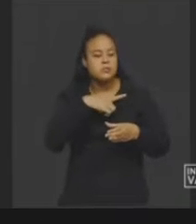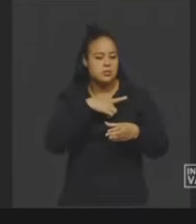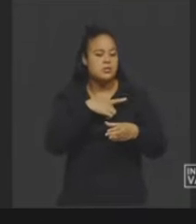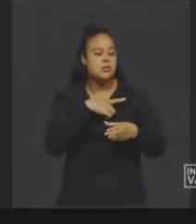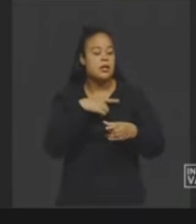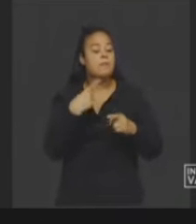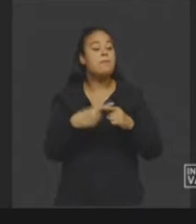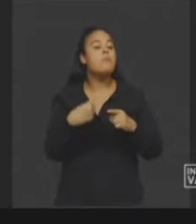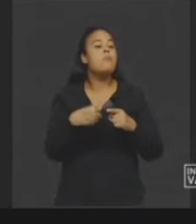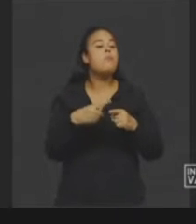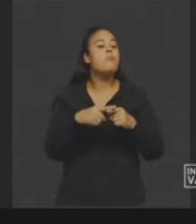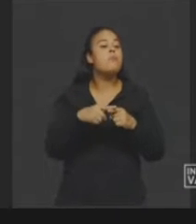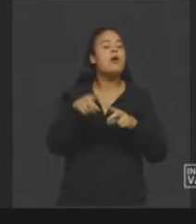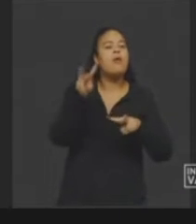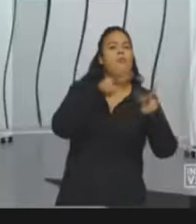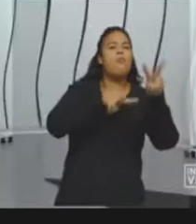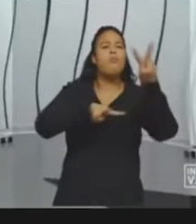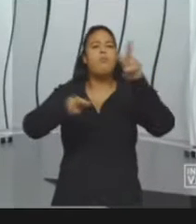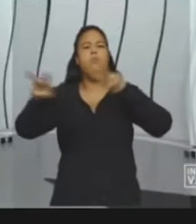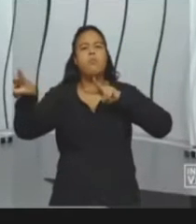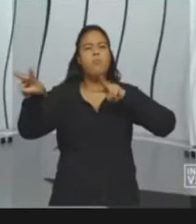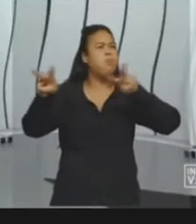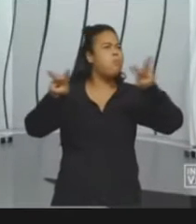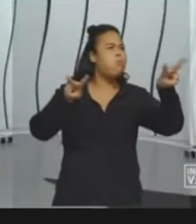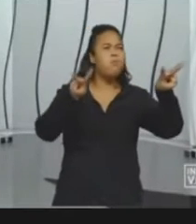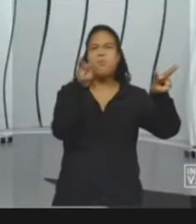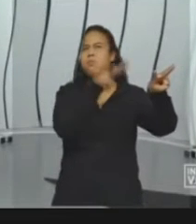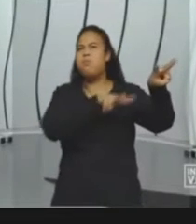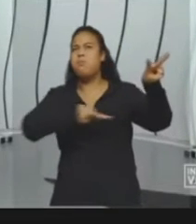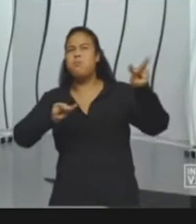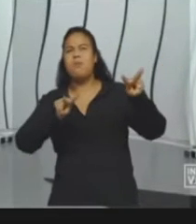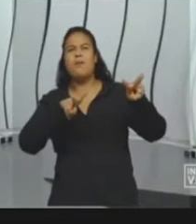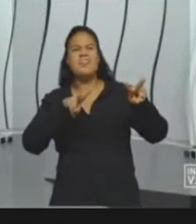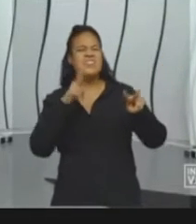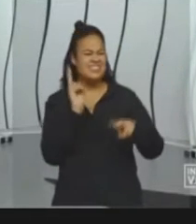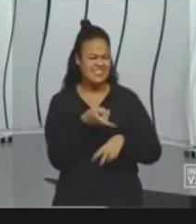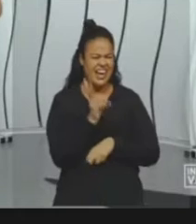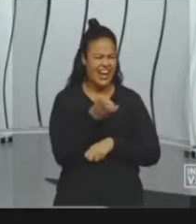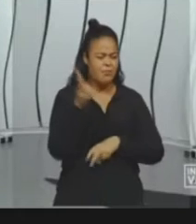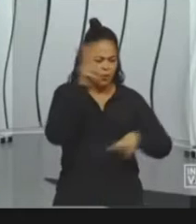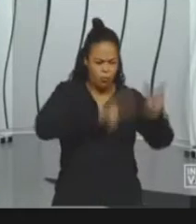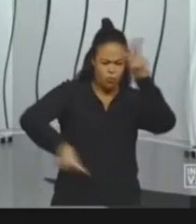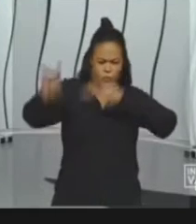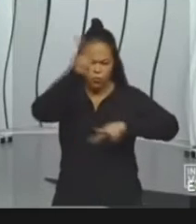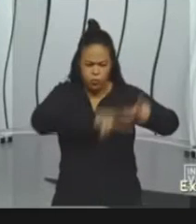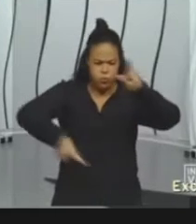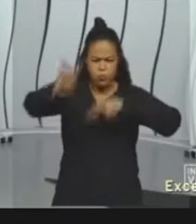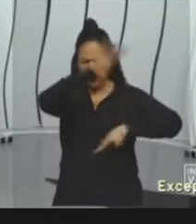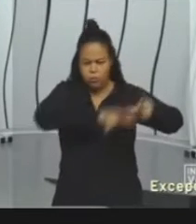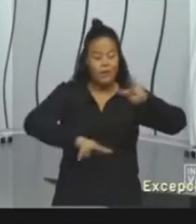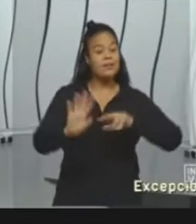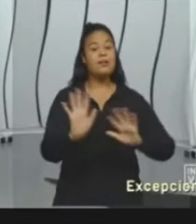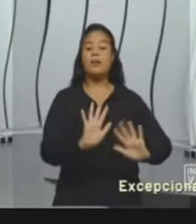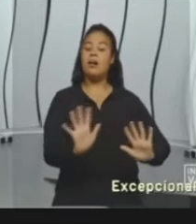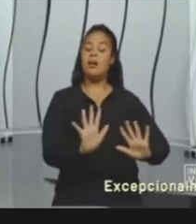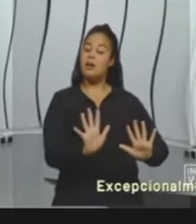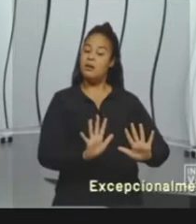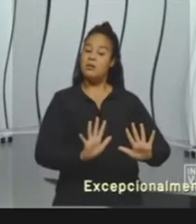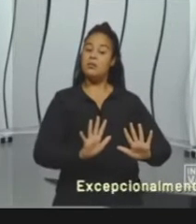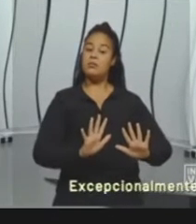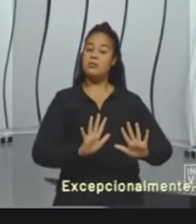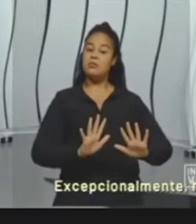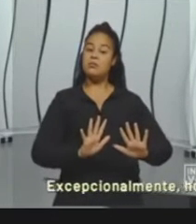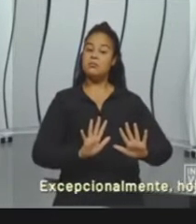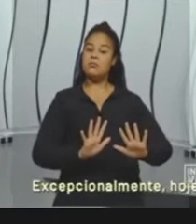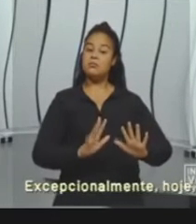causa da inconstância dos ventos. Não venta forte o tempo inteiro, sem parar, durante dia e noite, todos os dias do ano.